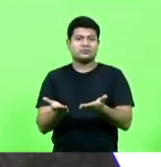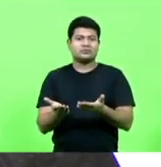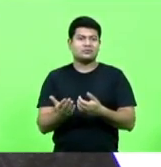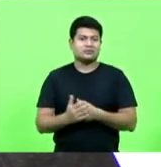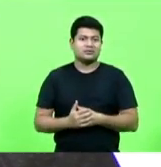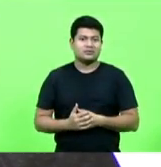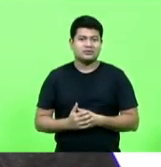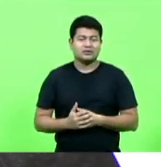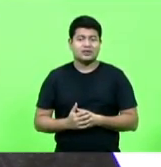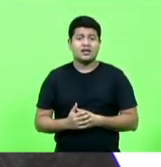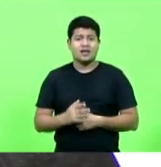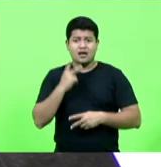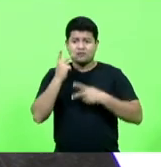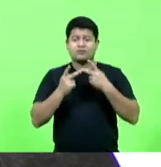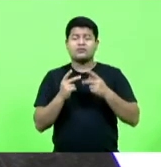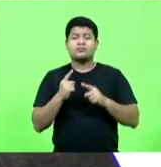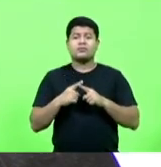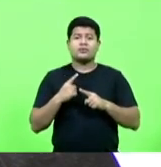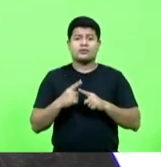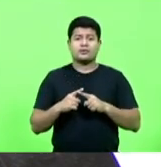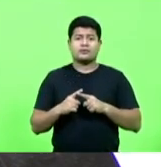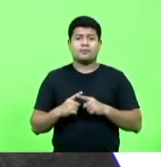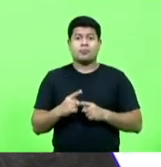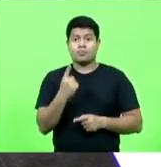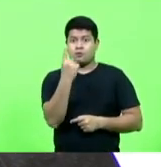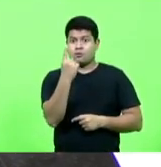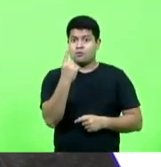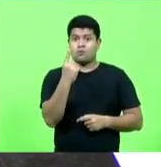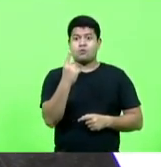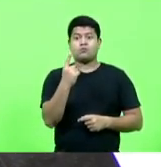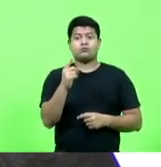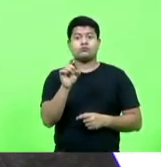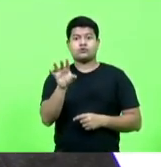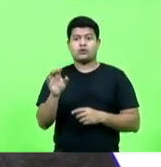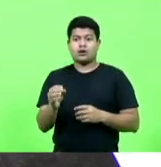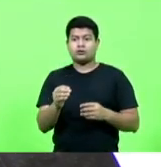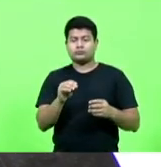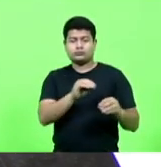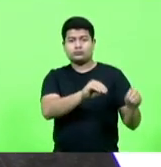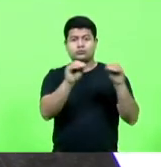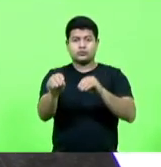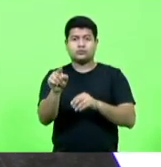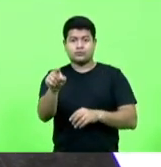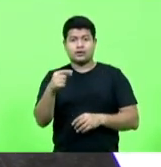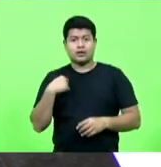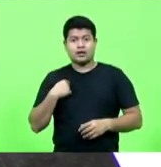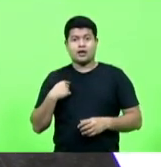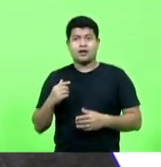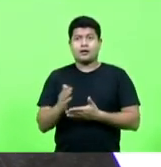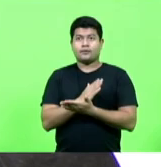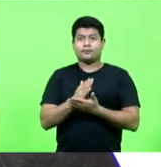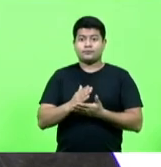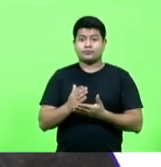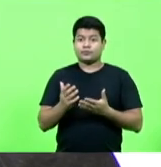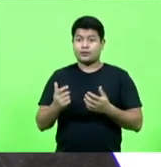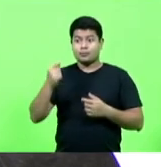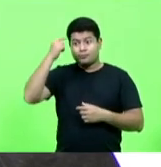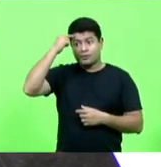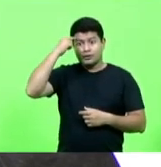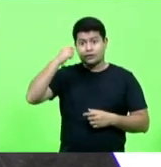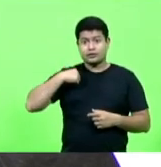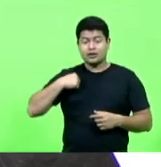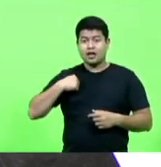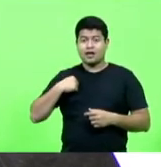E estou falando isso, de receber somente um policial, até porque eles contam com o meu bom senso de não revelar números